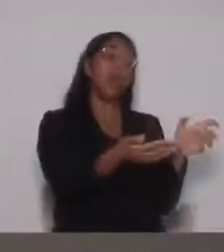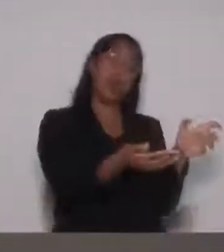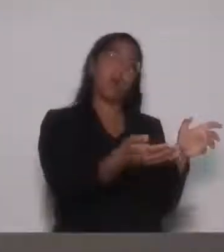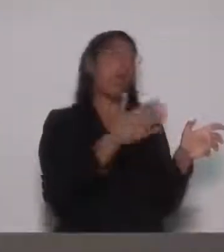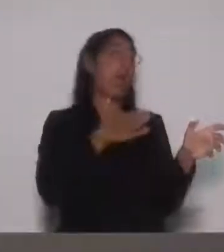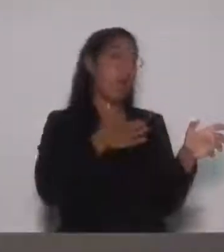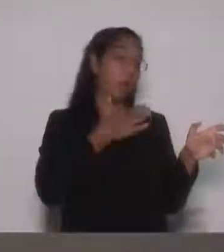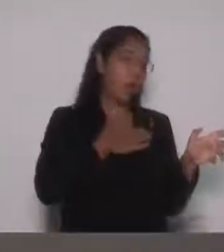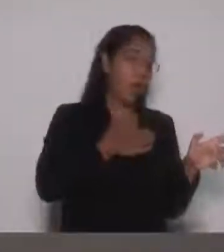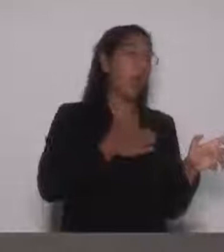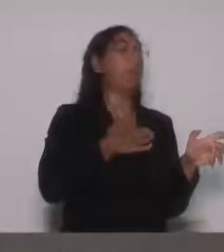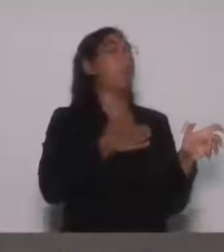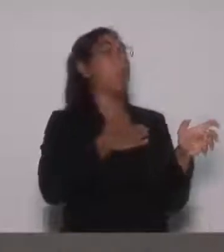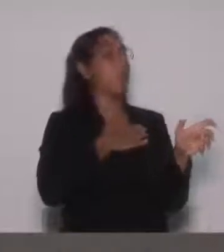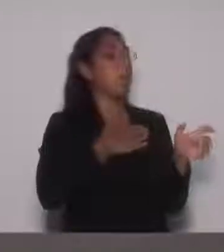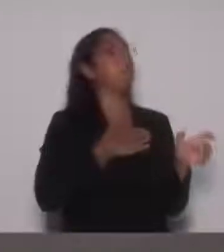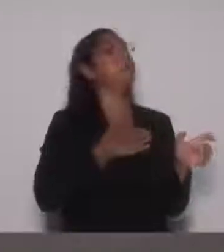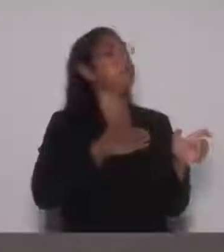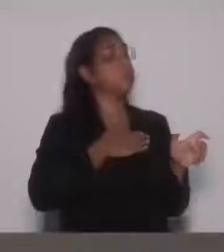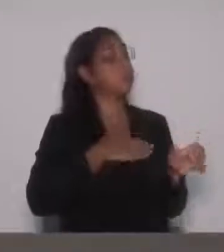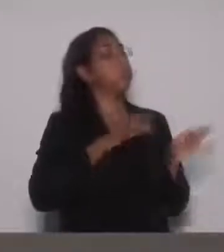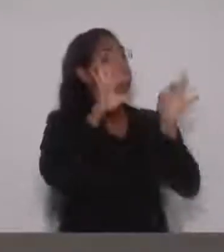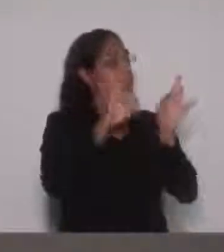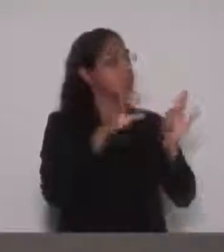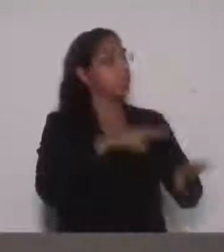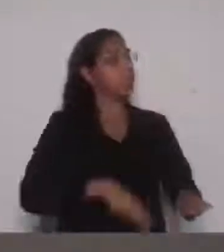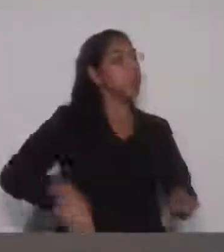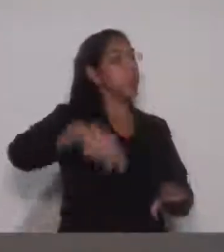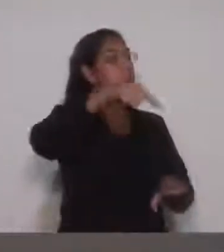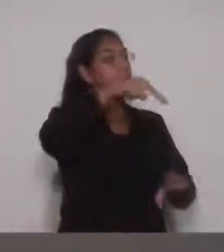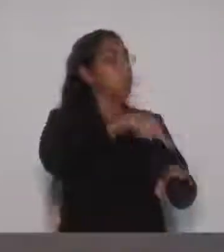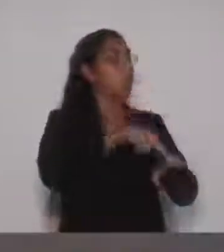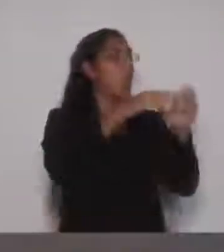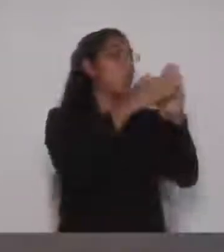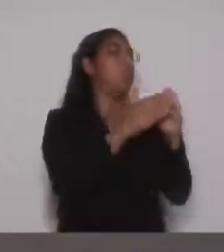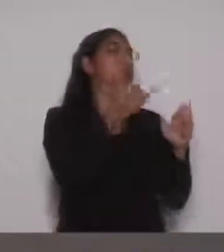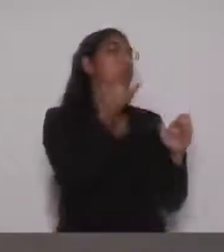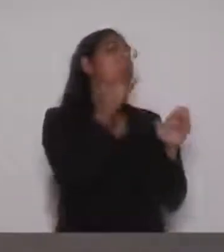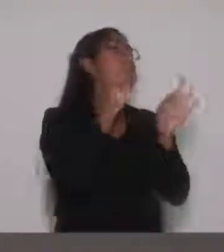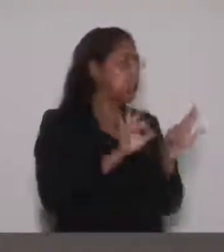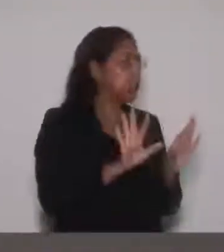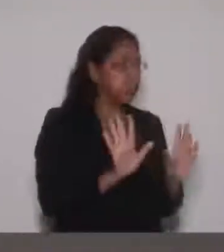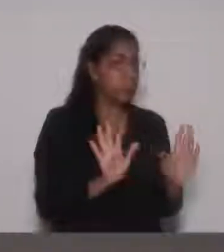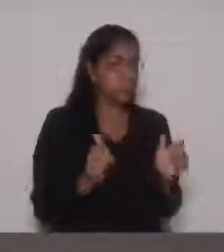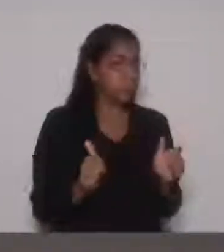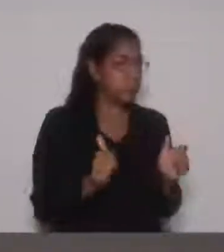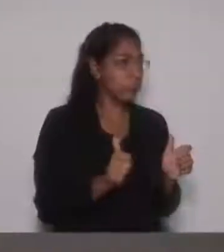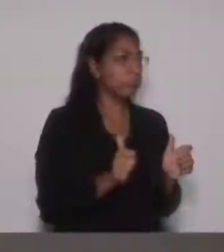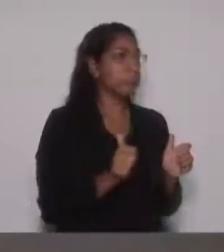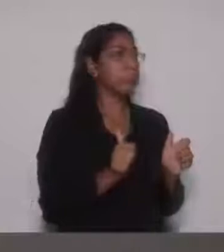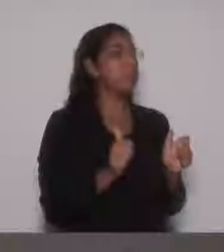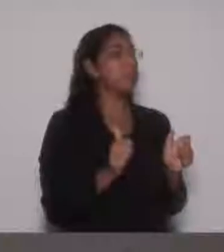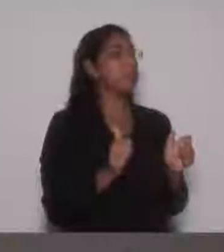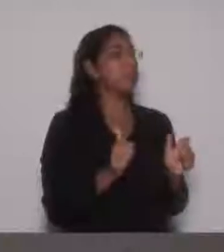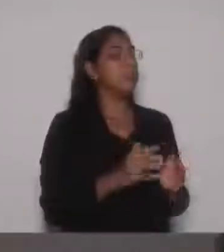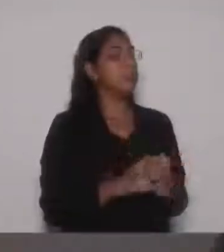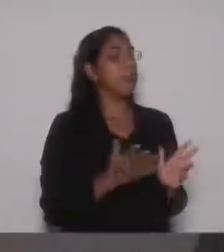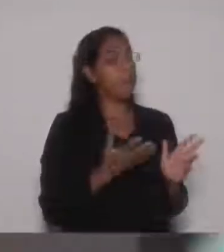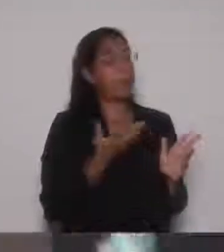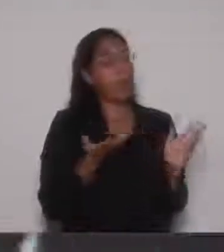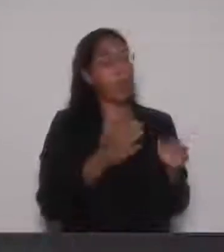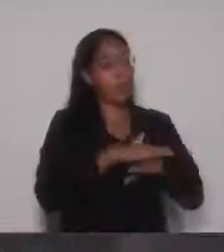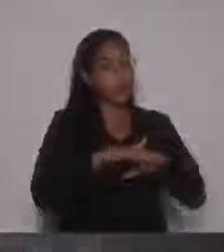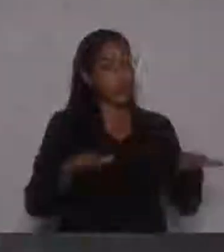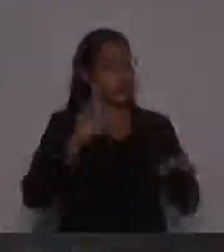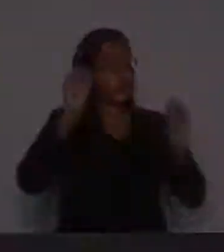sou homem o suficiente, subir nessa tribuna aqui e pedir desculpa para cada um. Está certo? Por essa noite é só.